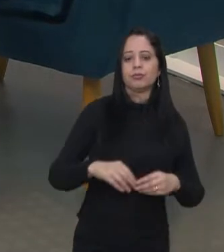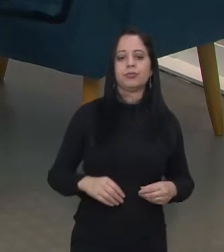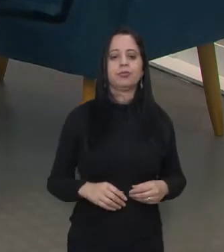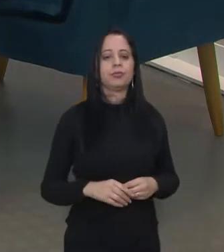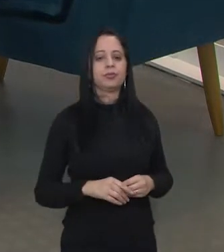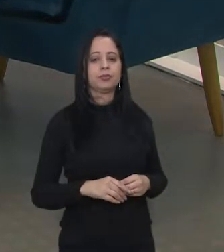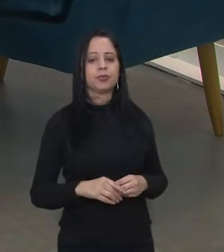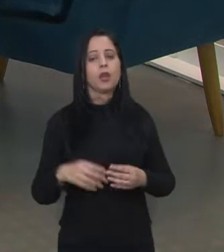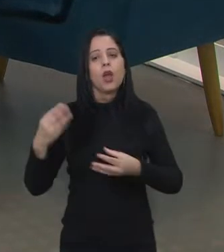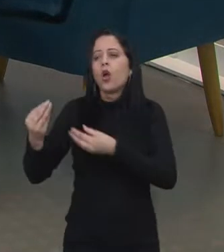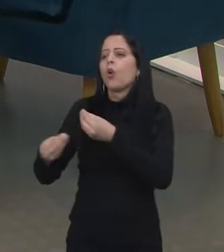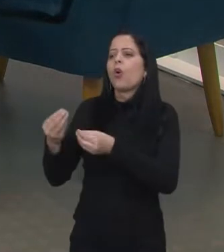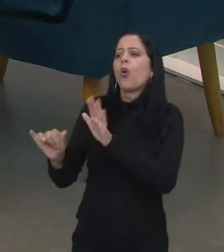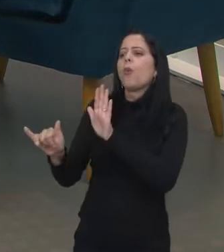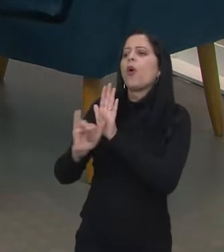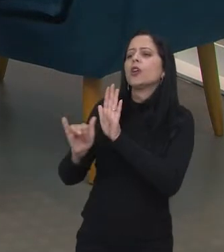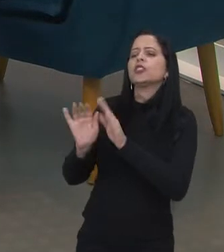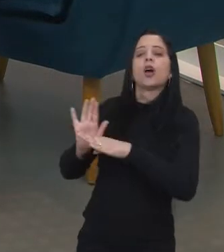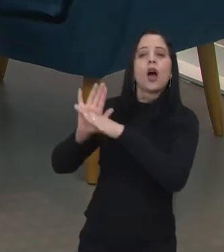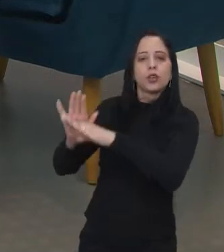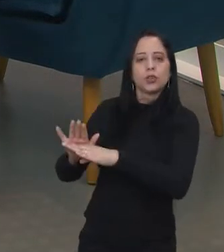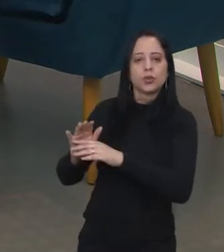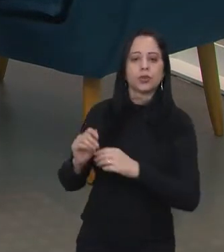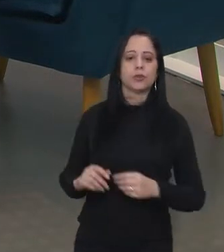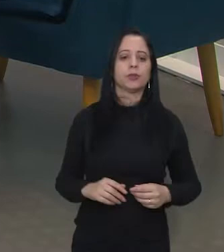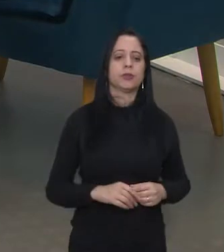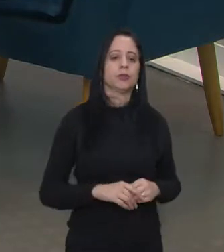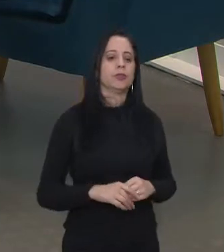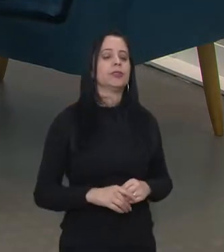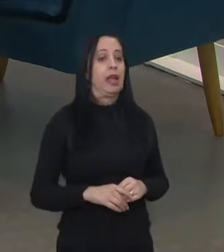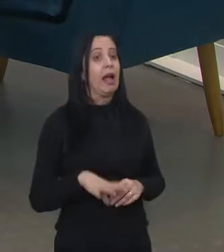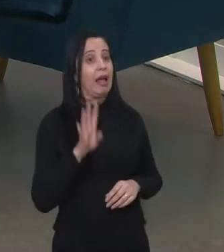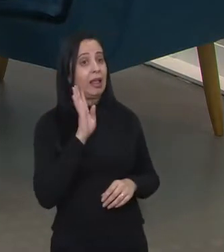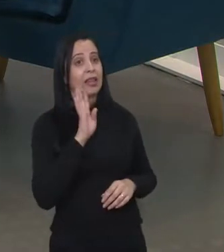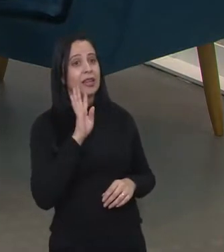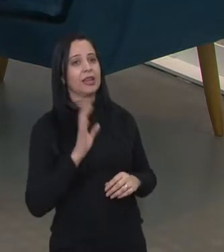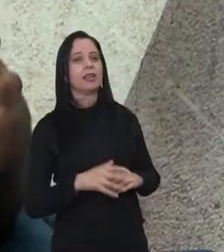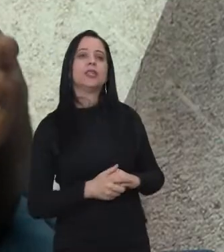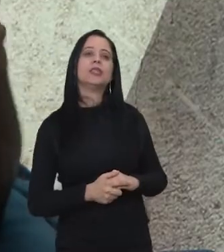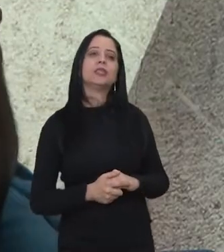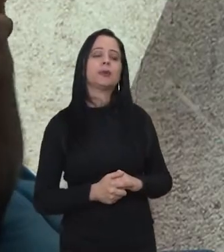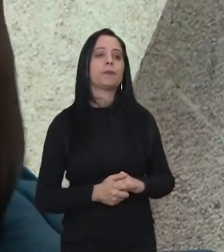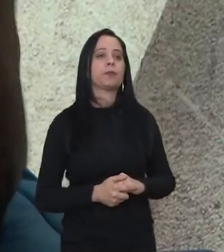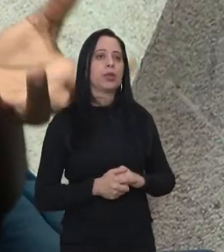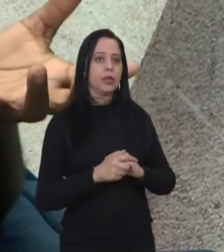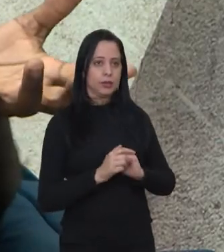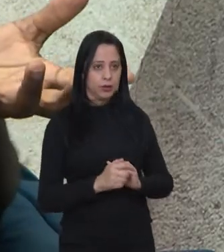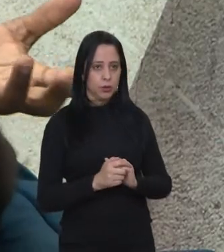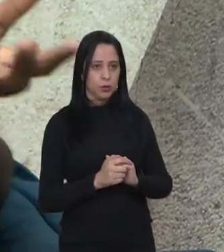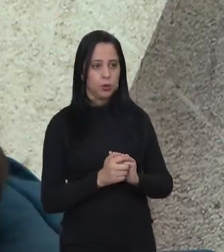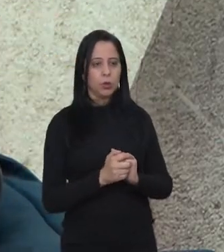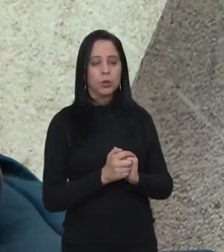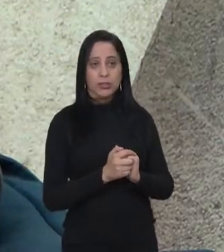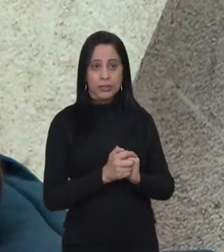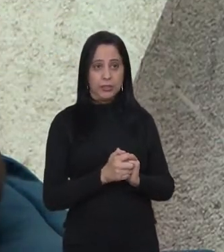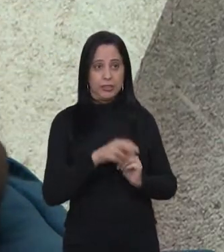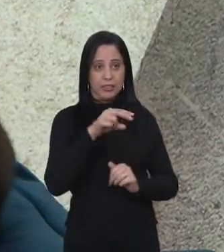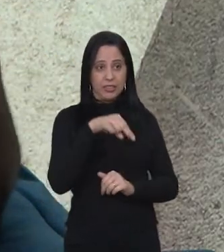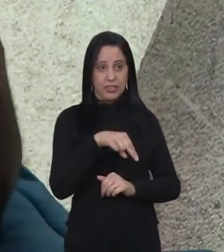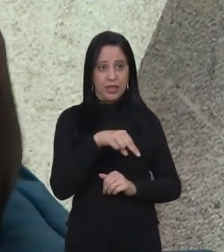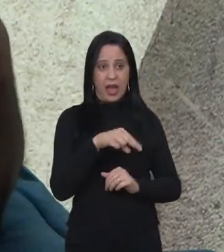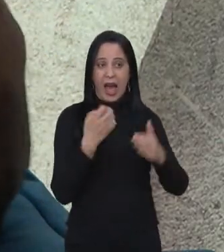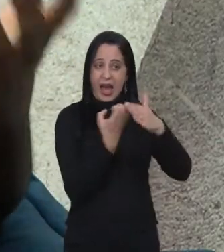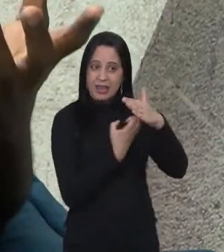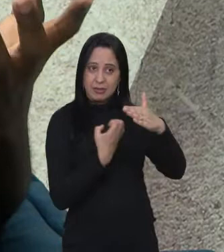empresas. Então, como o edital pode ajudar e quais são os passos? Legal, Aleph. O processo de seleção para o Nexus,